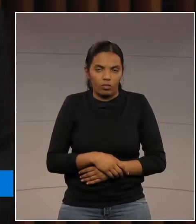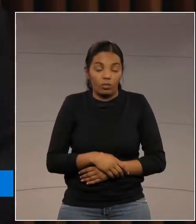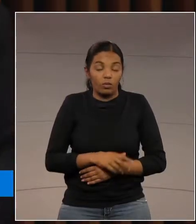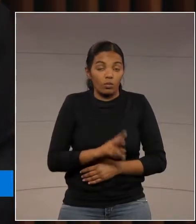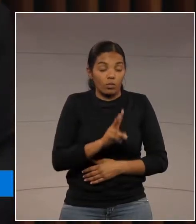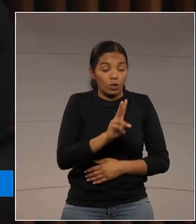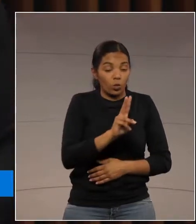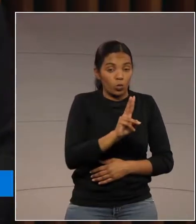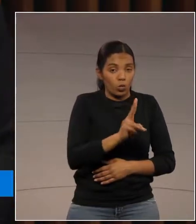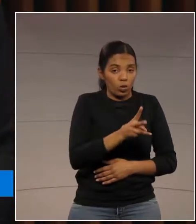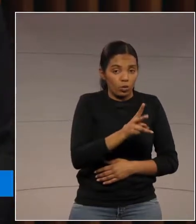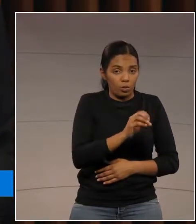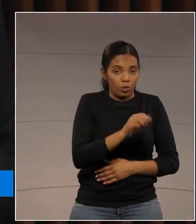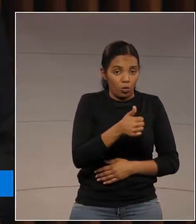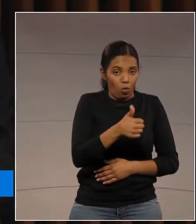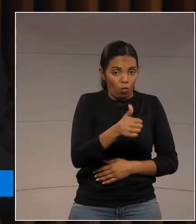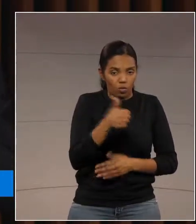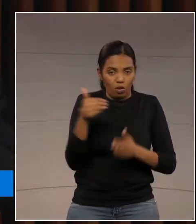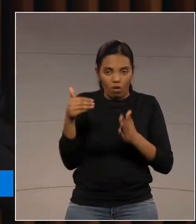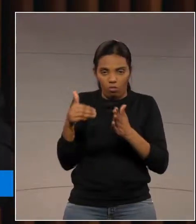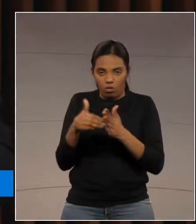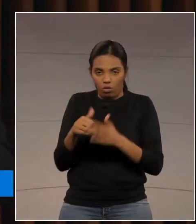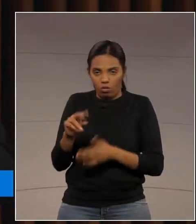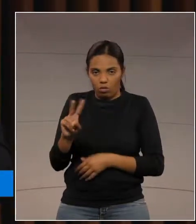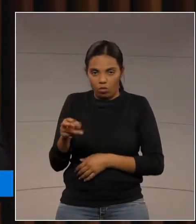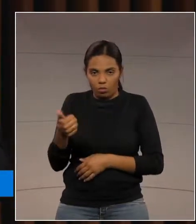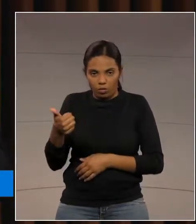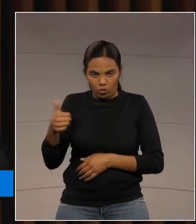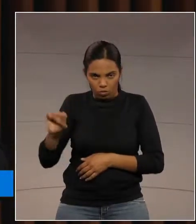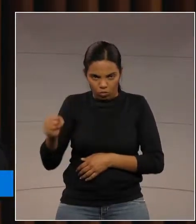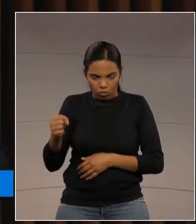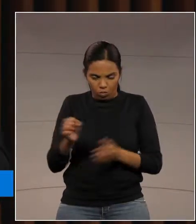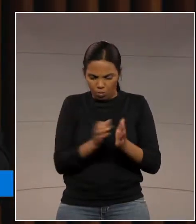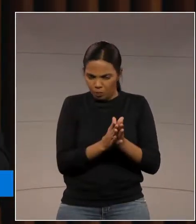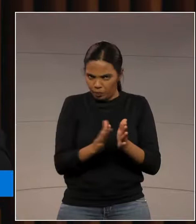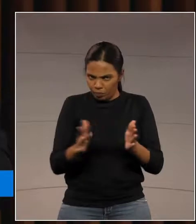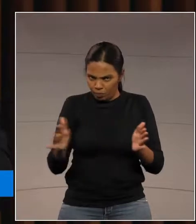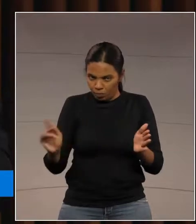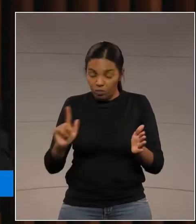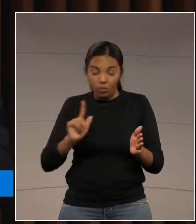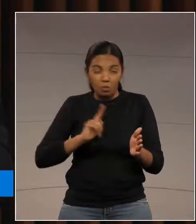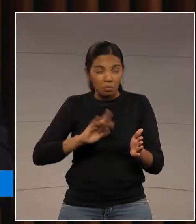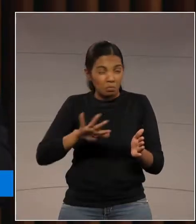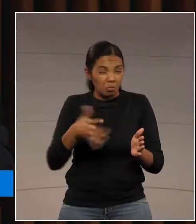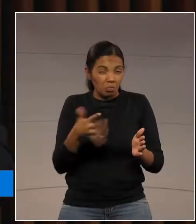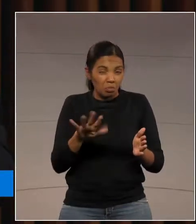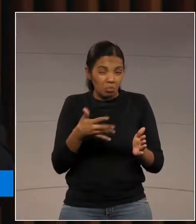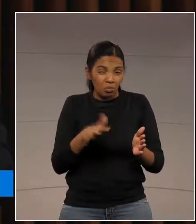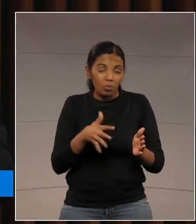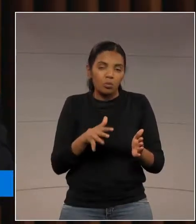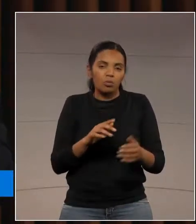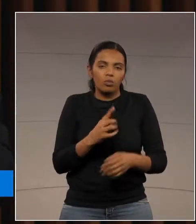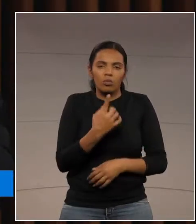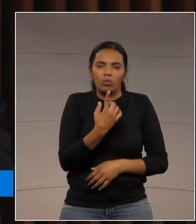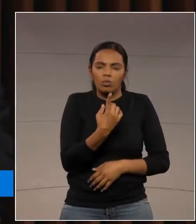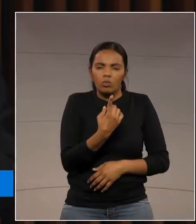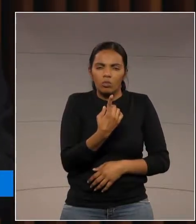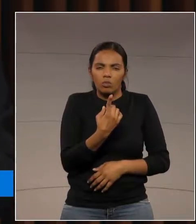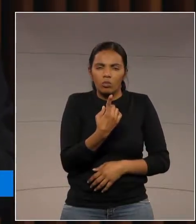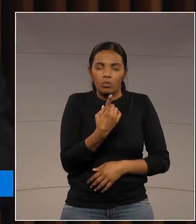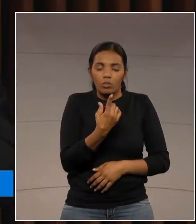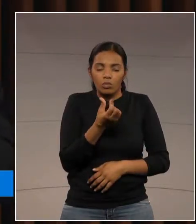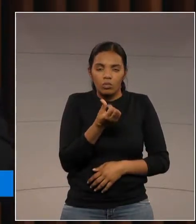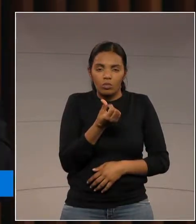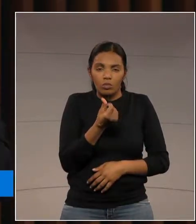2011 a 2018, nós tivemos uma média anual de 161 mil